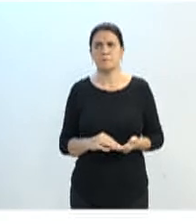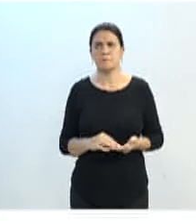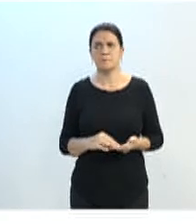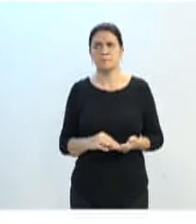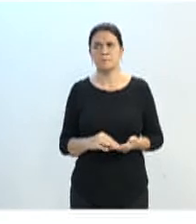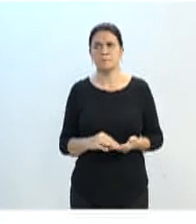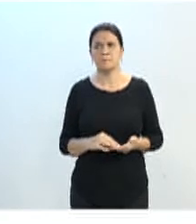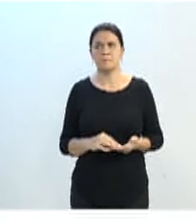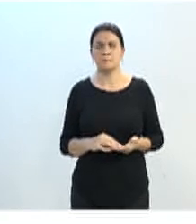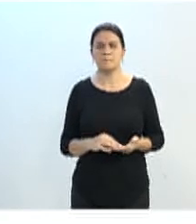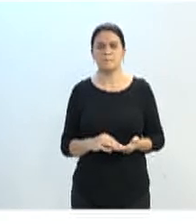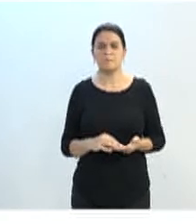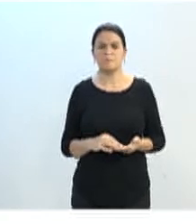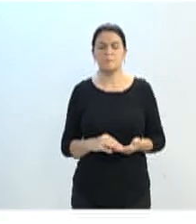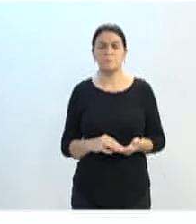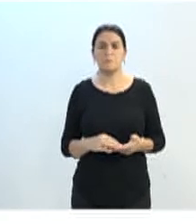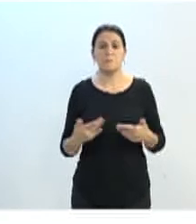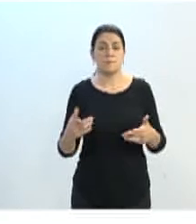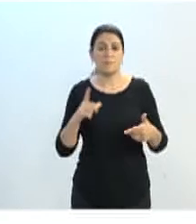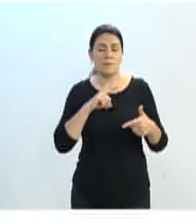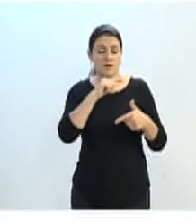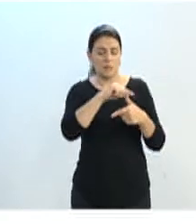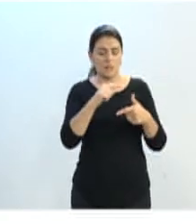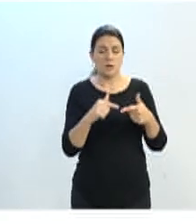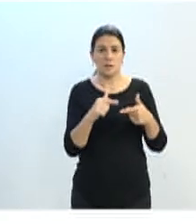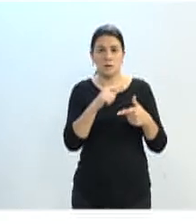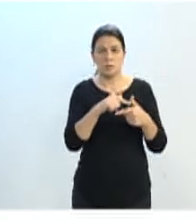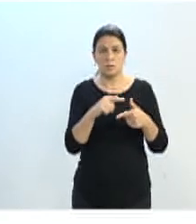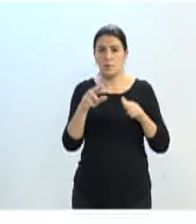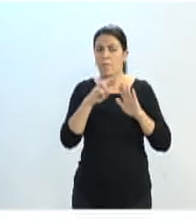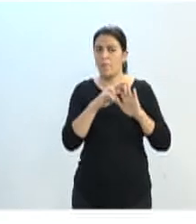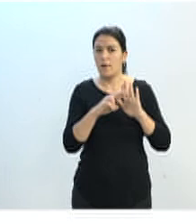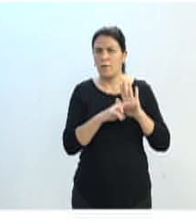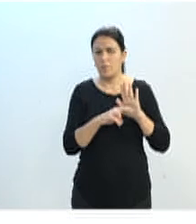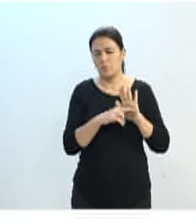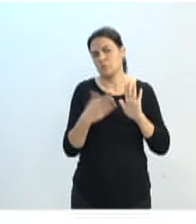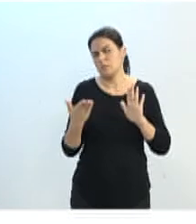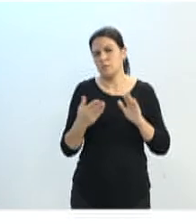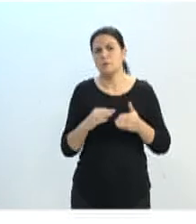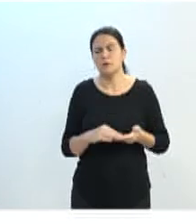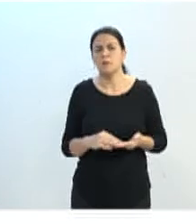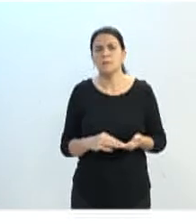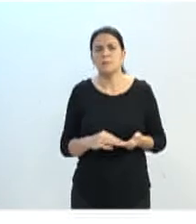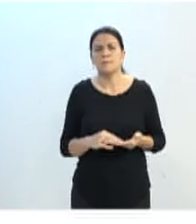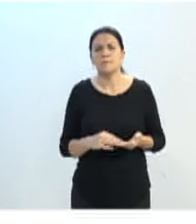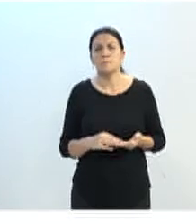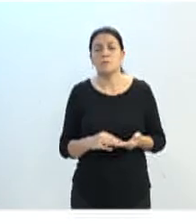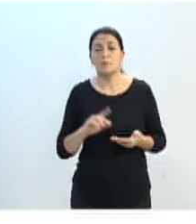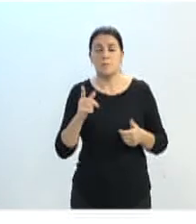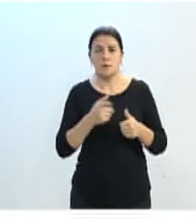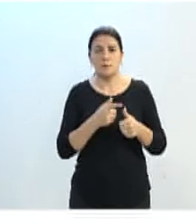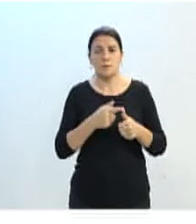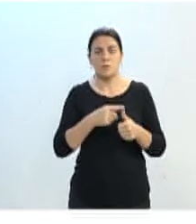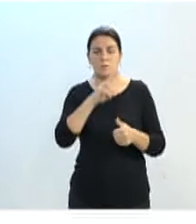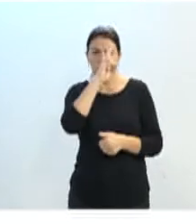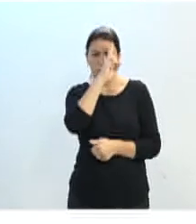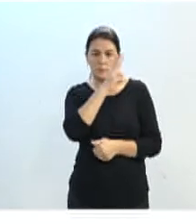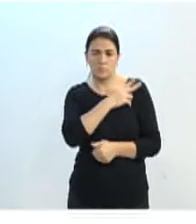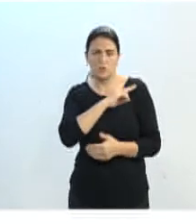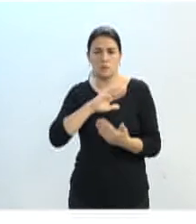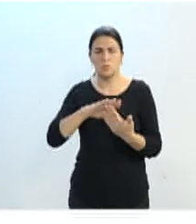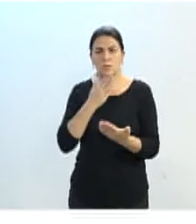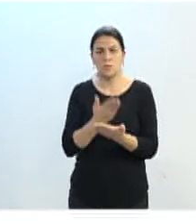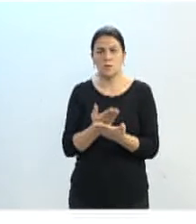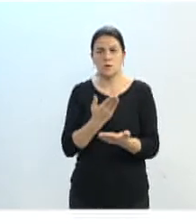Existem, basicamente, duas questões básicas, dois requisitos básicos para participar. Você precisa ter feito o ensino médio em escola pública, ou